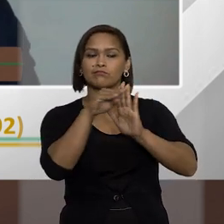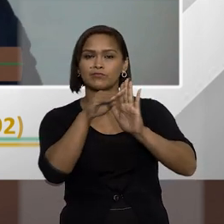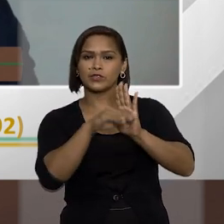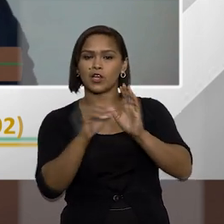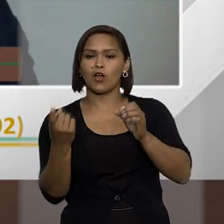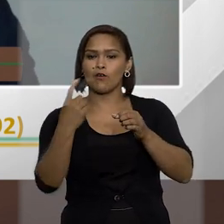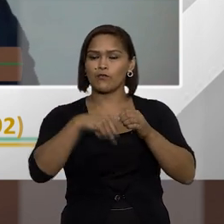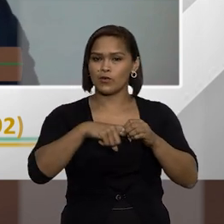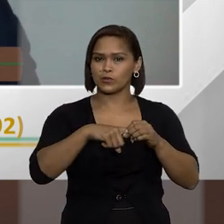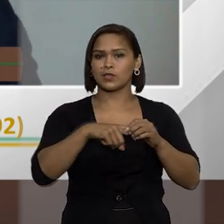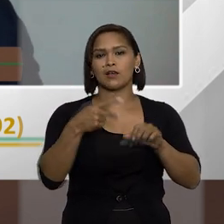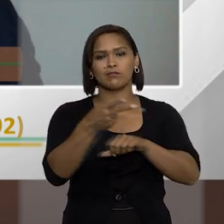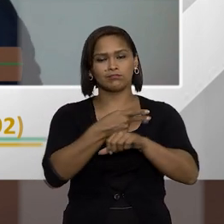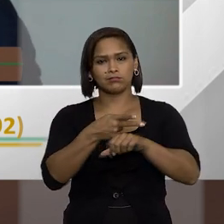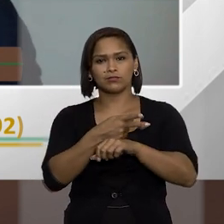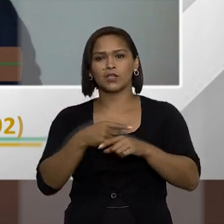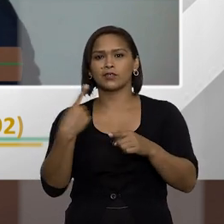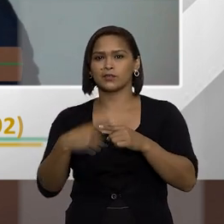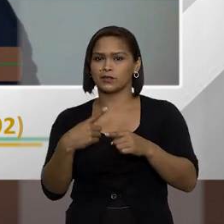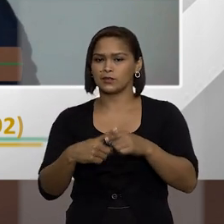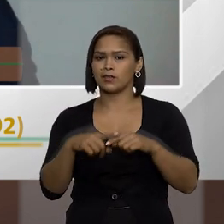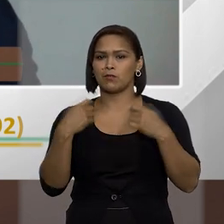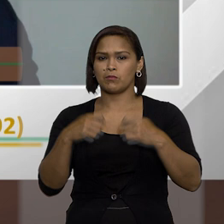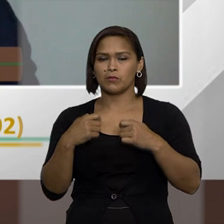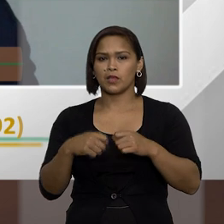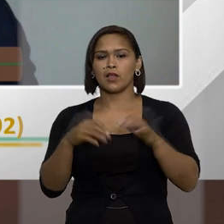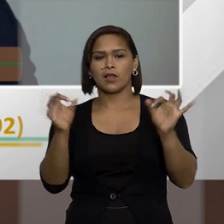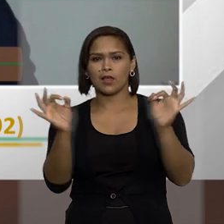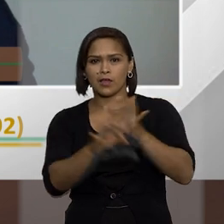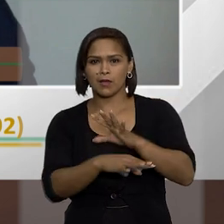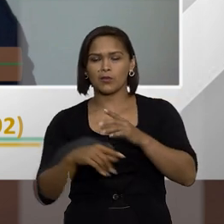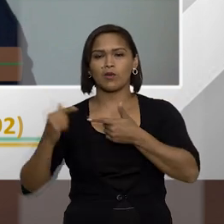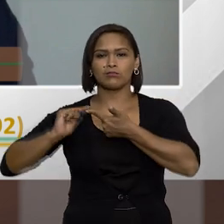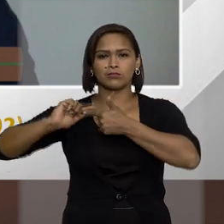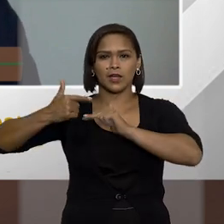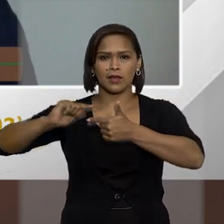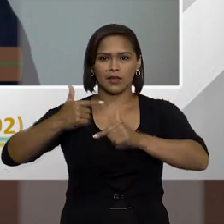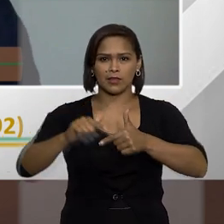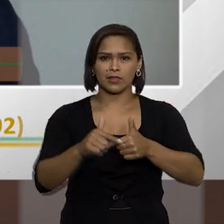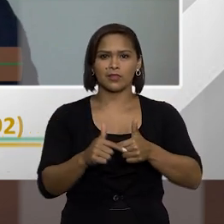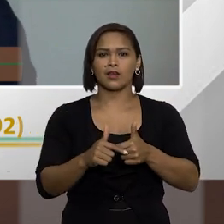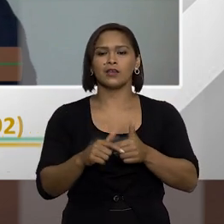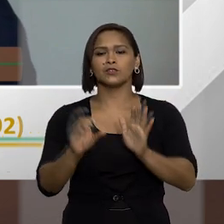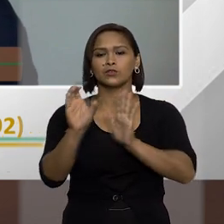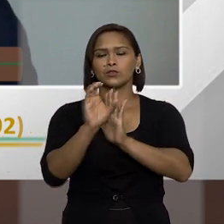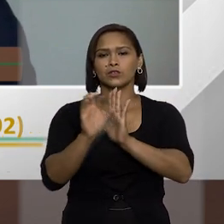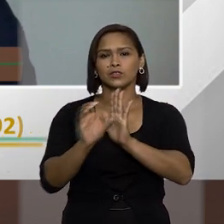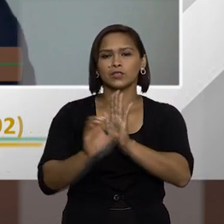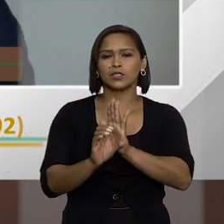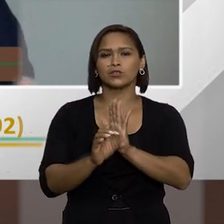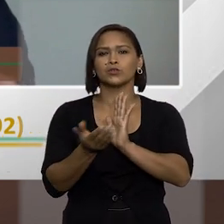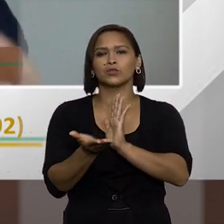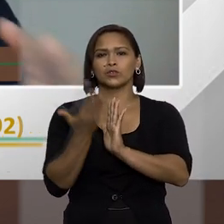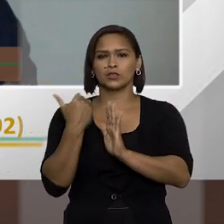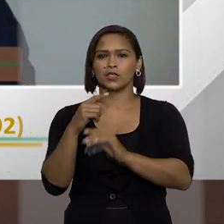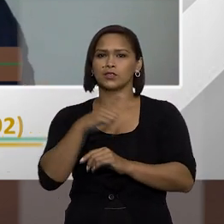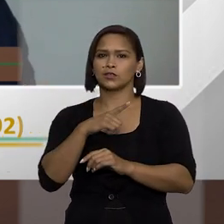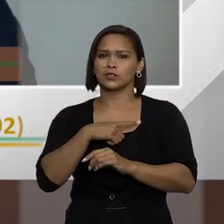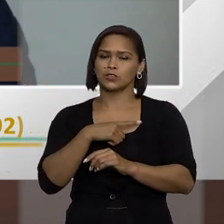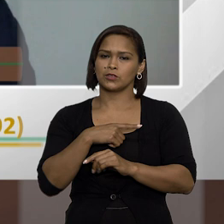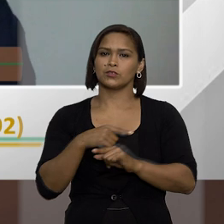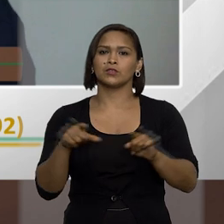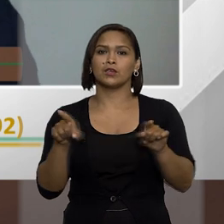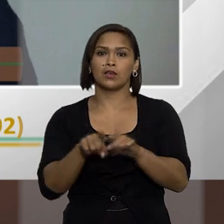disponibilidade cassada então isso é algo que acabou sendo herdado dos estatutos dos estatutos